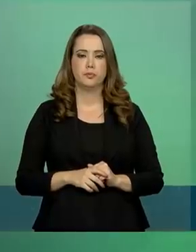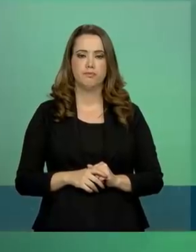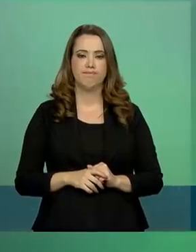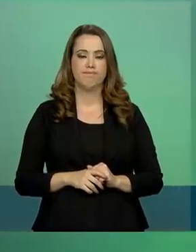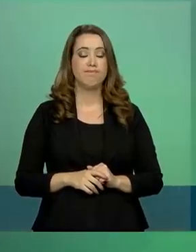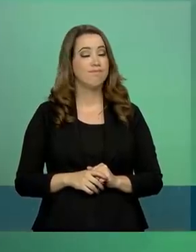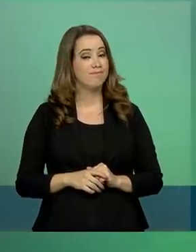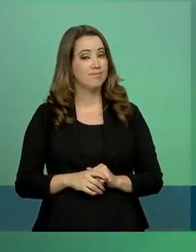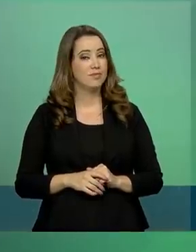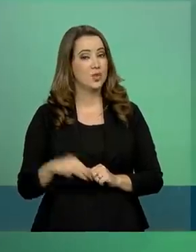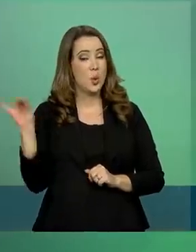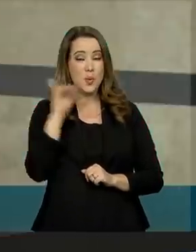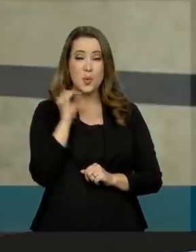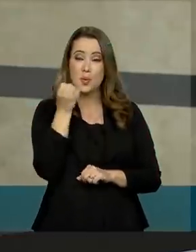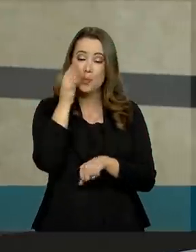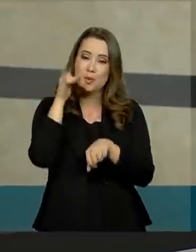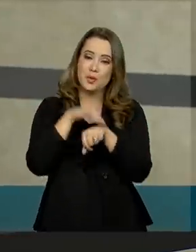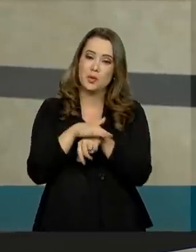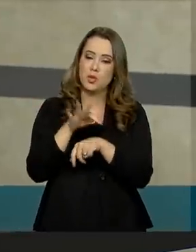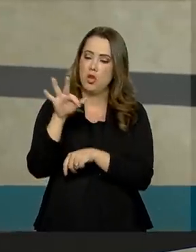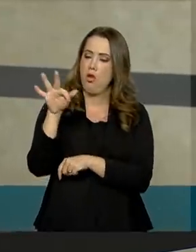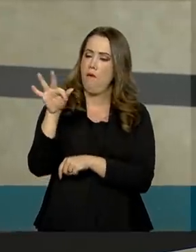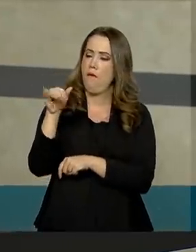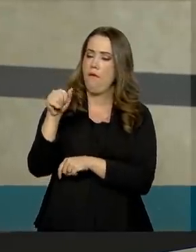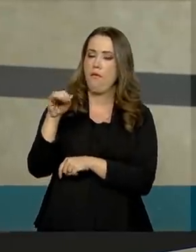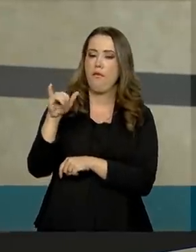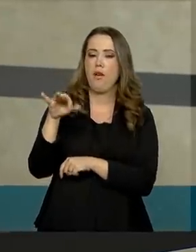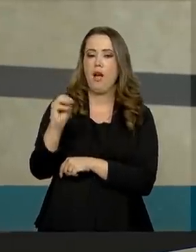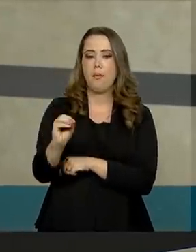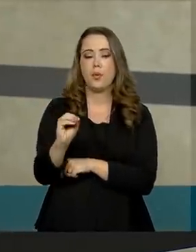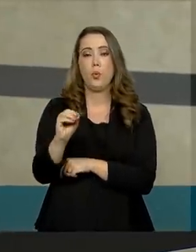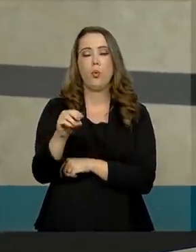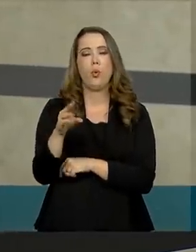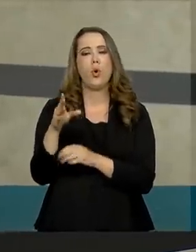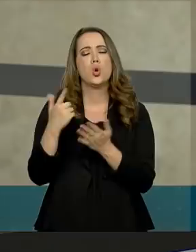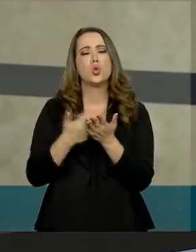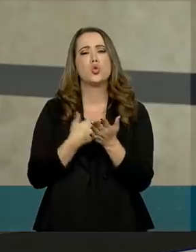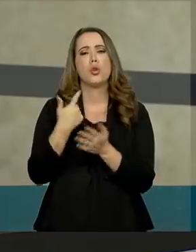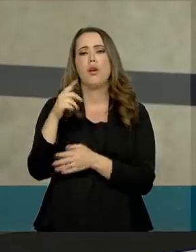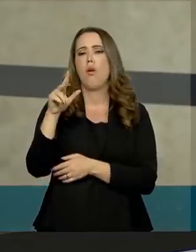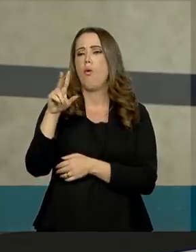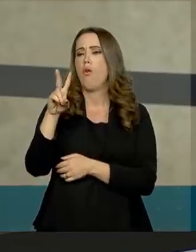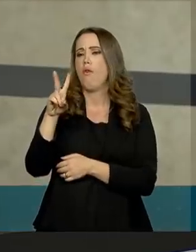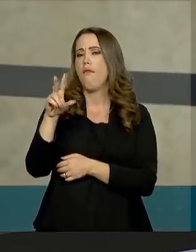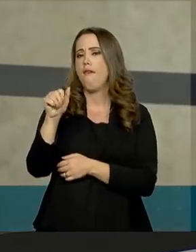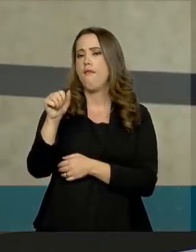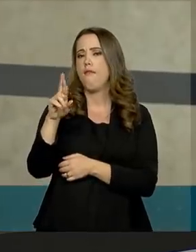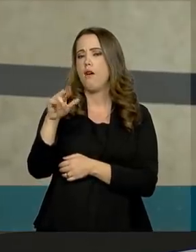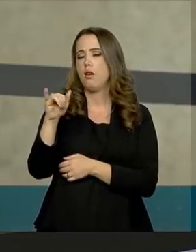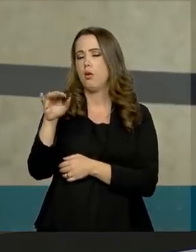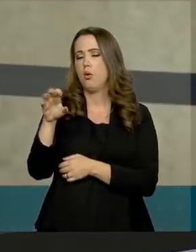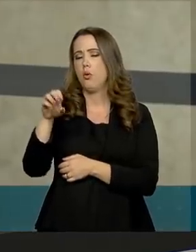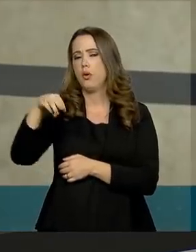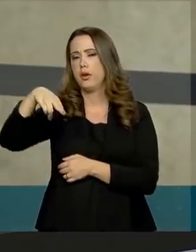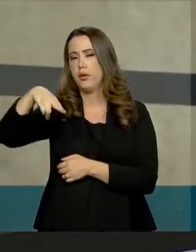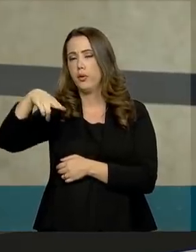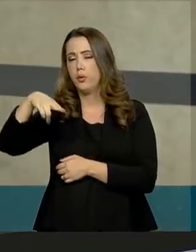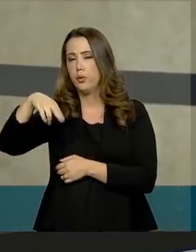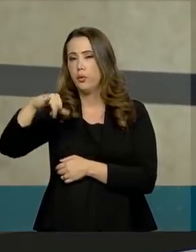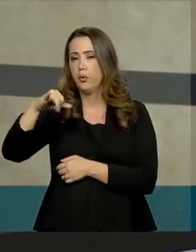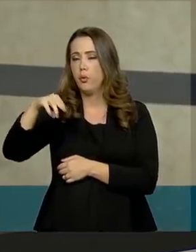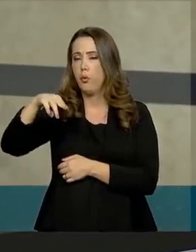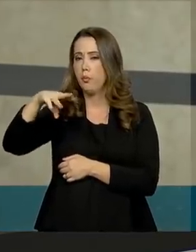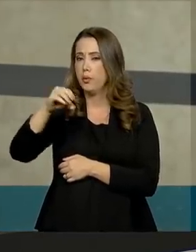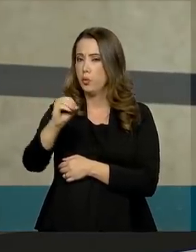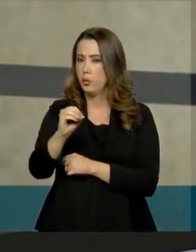Porta-voz, boa noite. Aqui é o Fábio do Valor Econômico. Tudo bem? Tudo bem. Porta-voz, eu queria saber o seguinte,